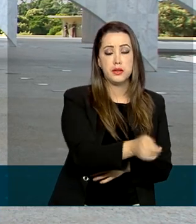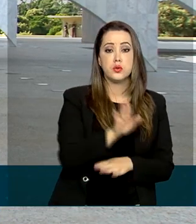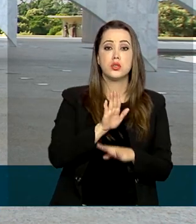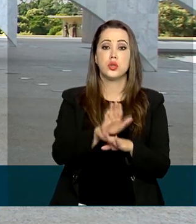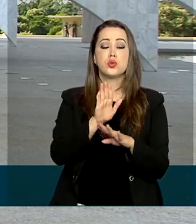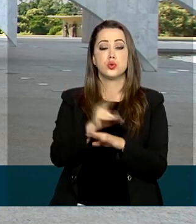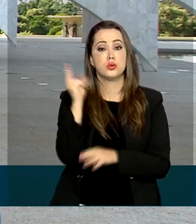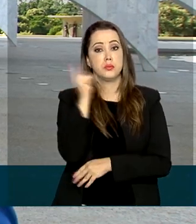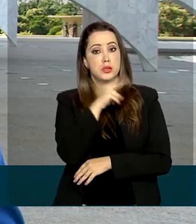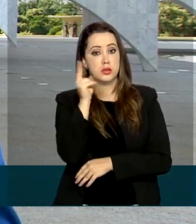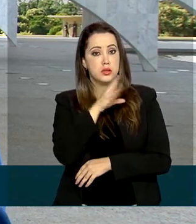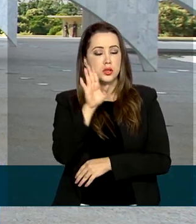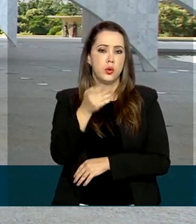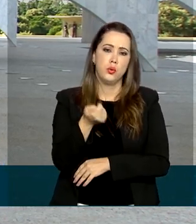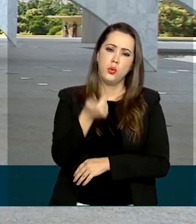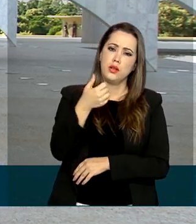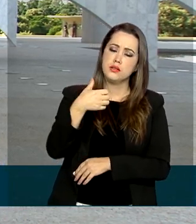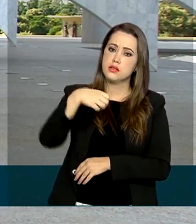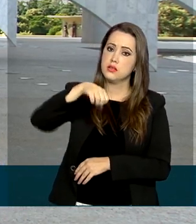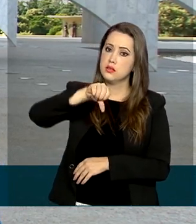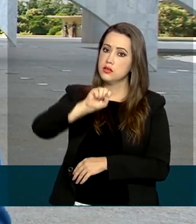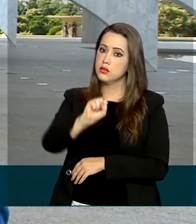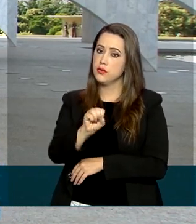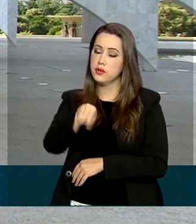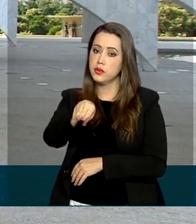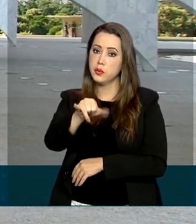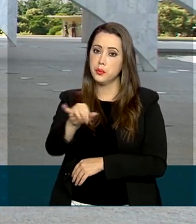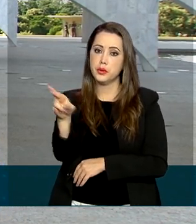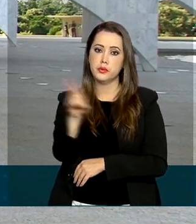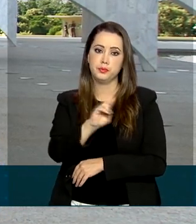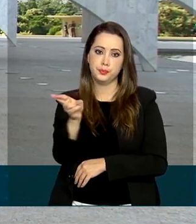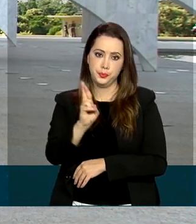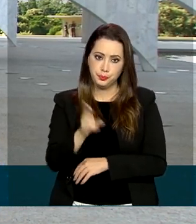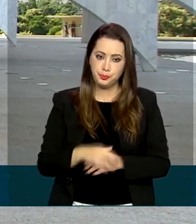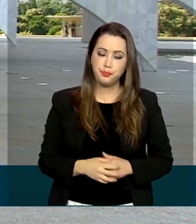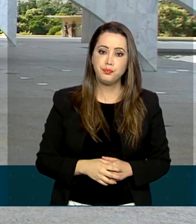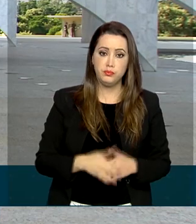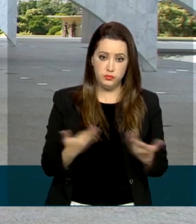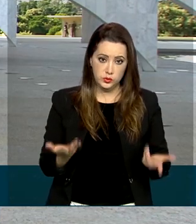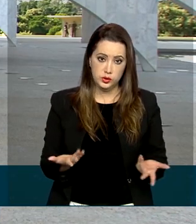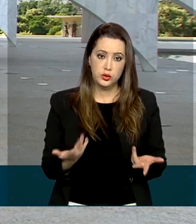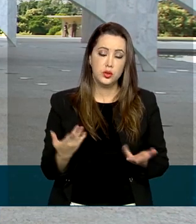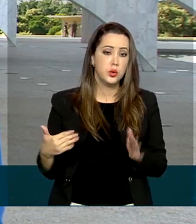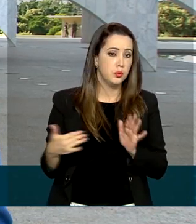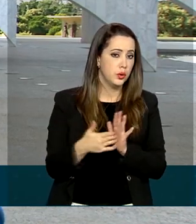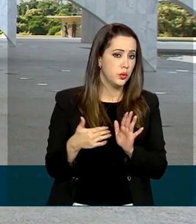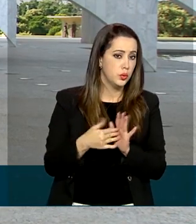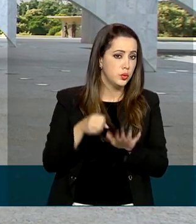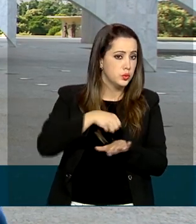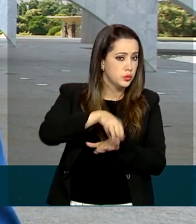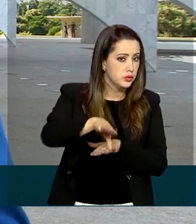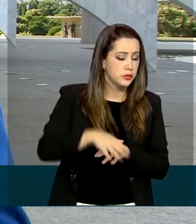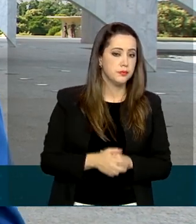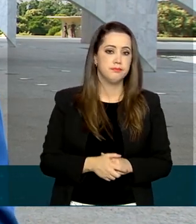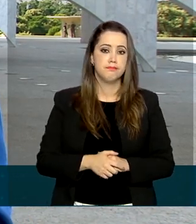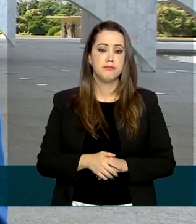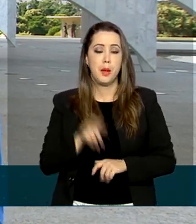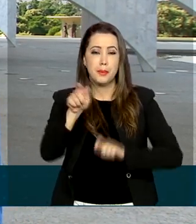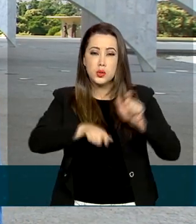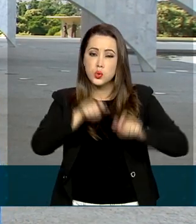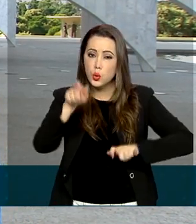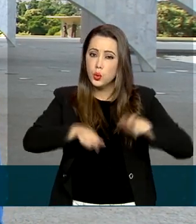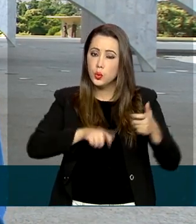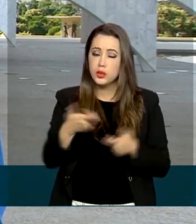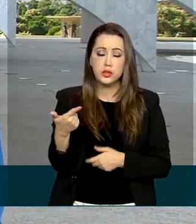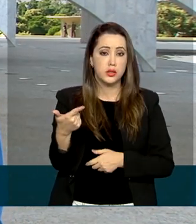auxílio emergencial chega a 98 bilhões de reais. E uma última informação. Para quem ainda